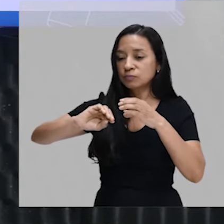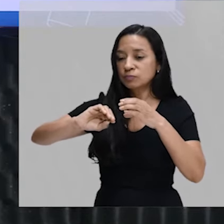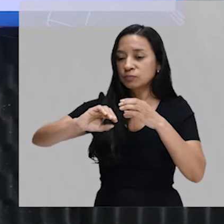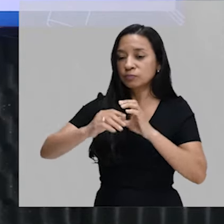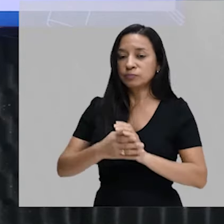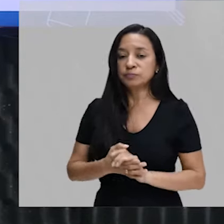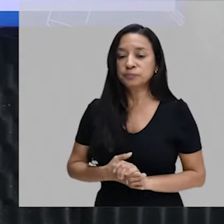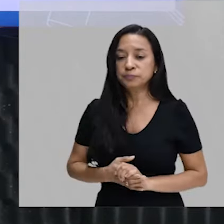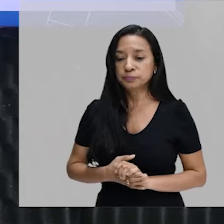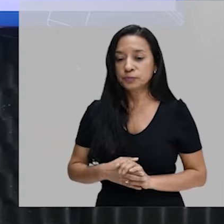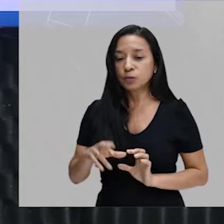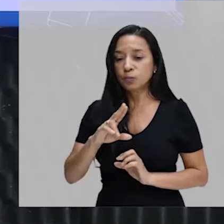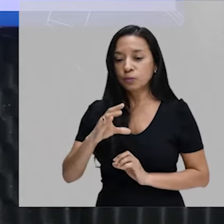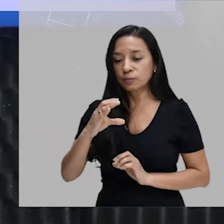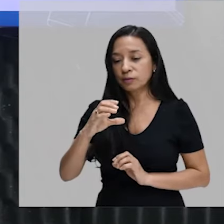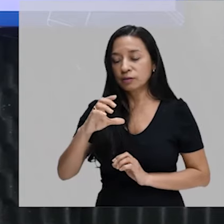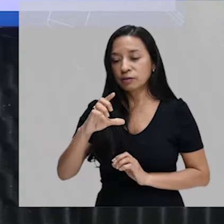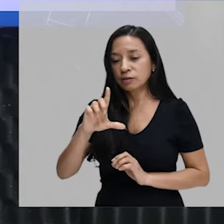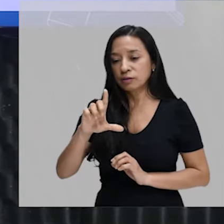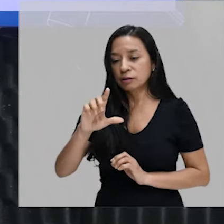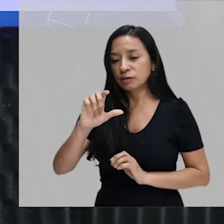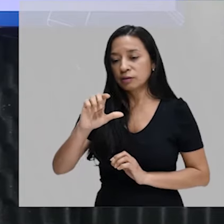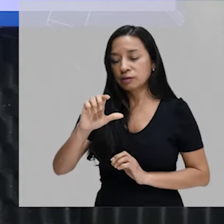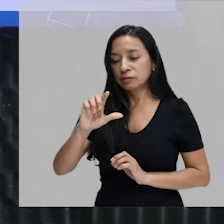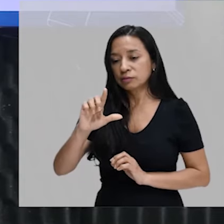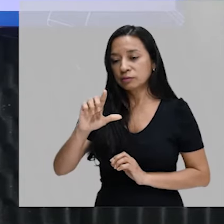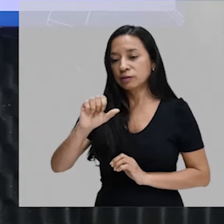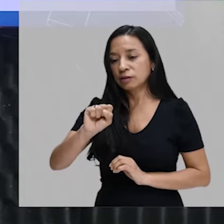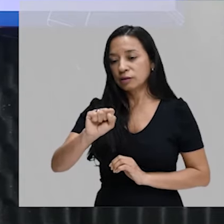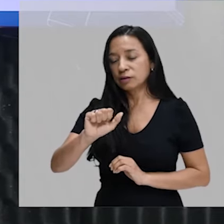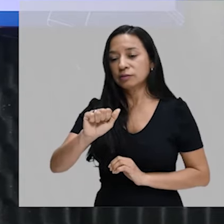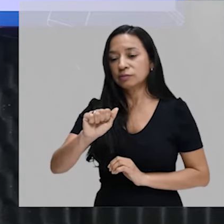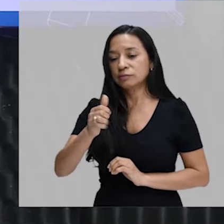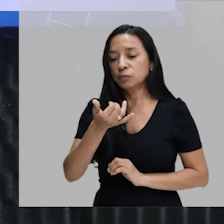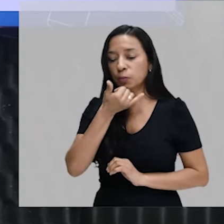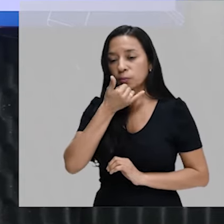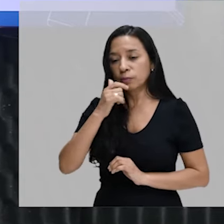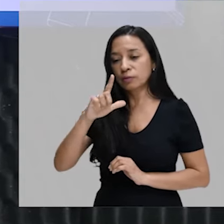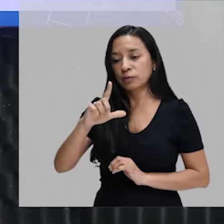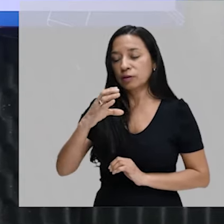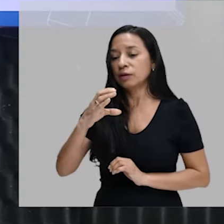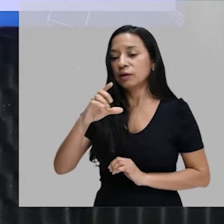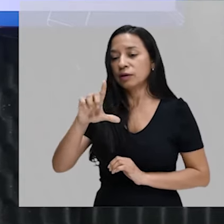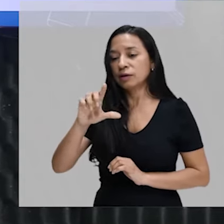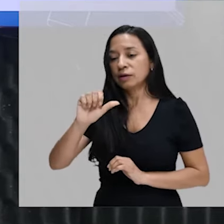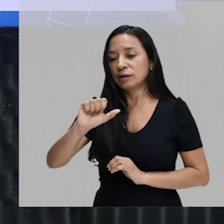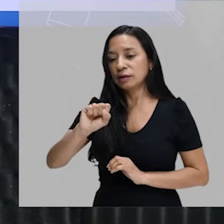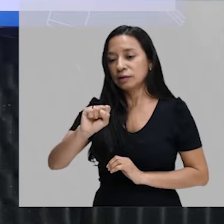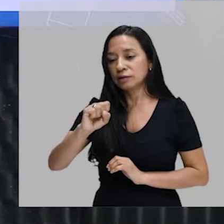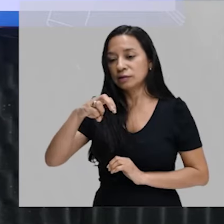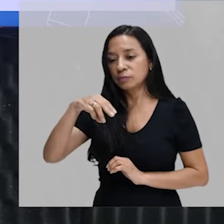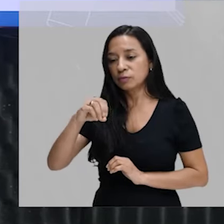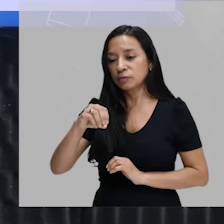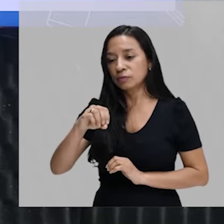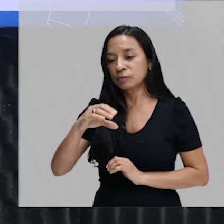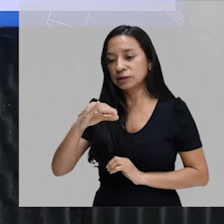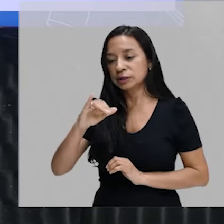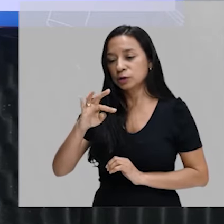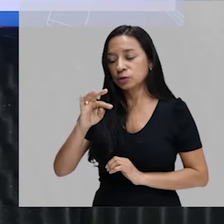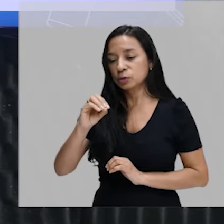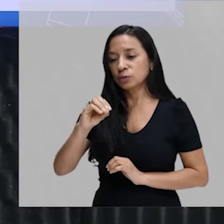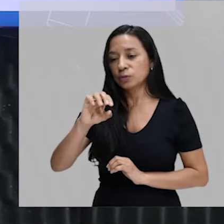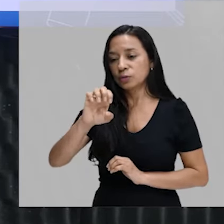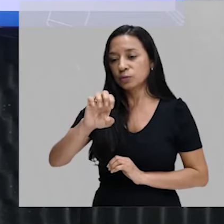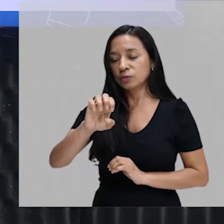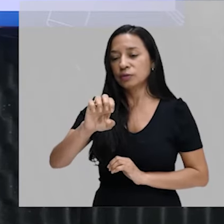clasmocitose. É o processo em que a célula defeca. Ela literalmente defeca. Por